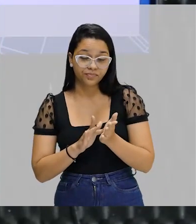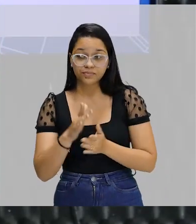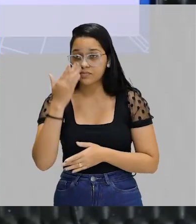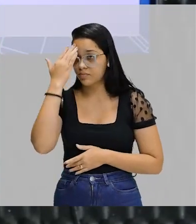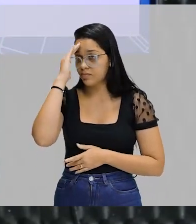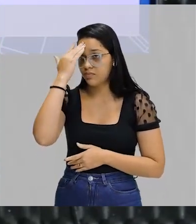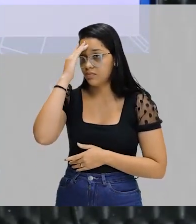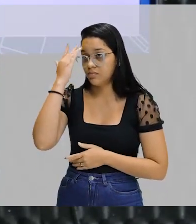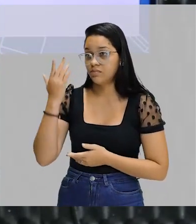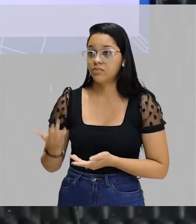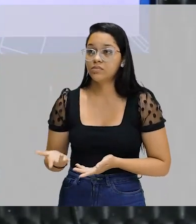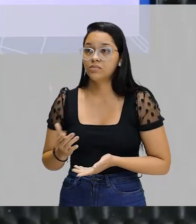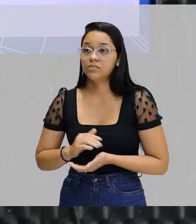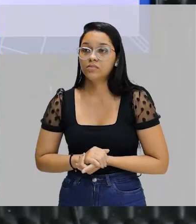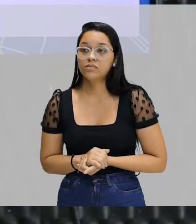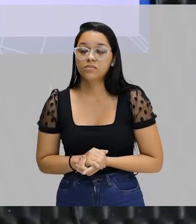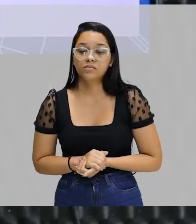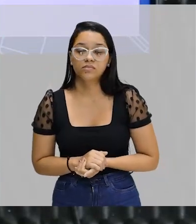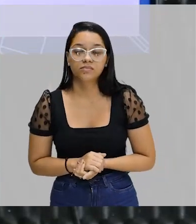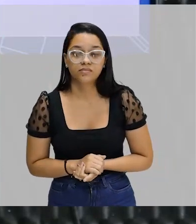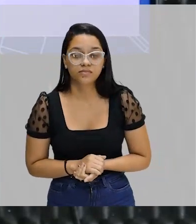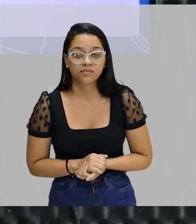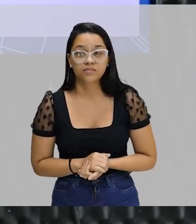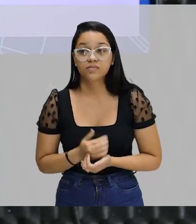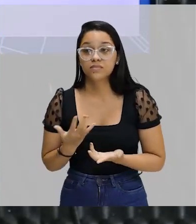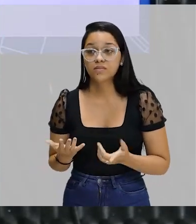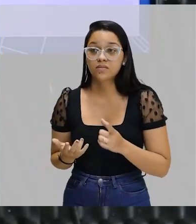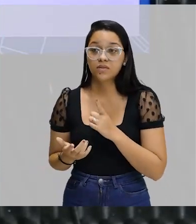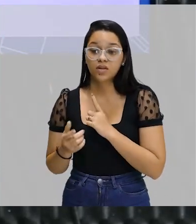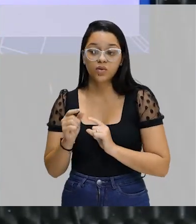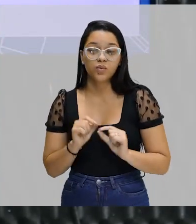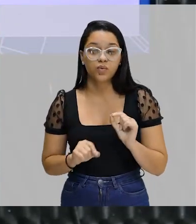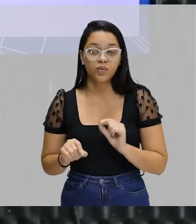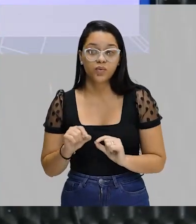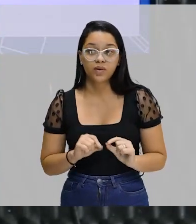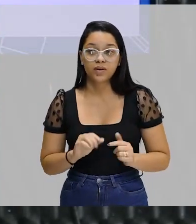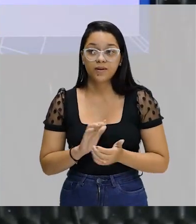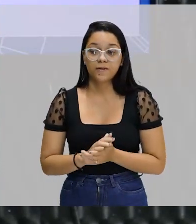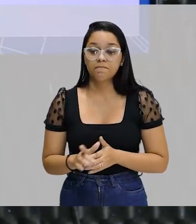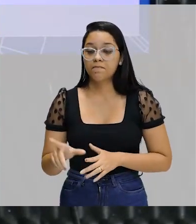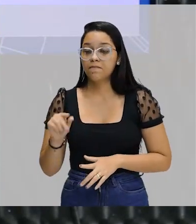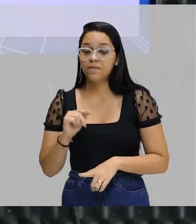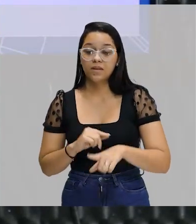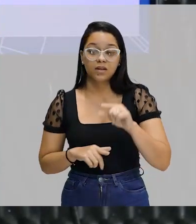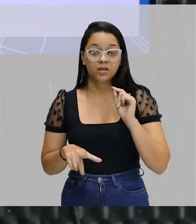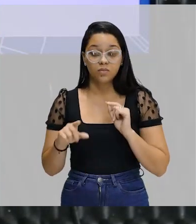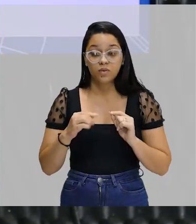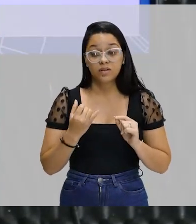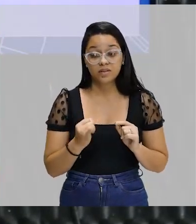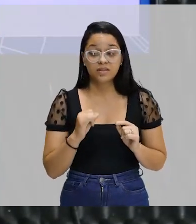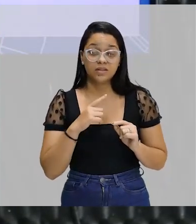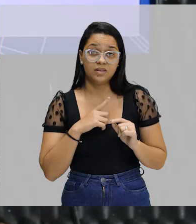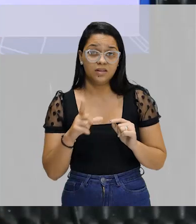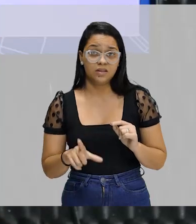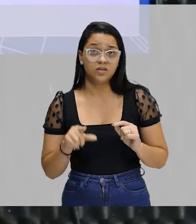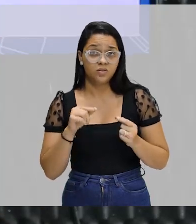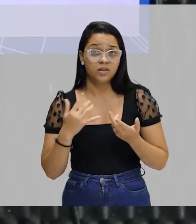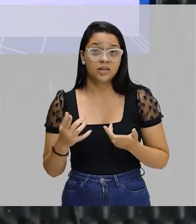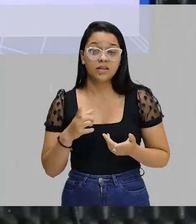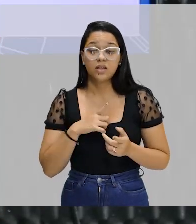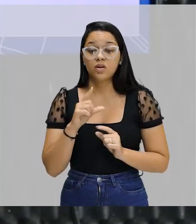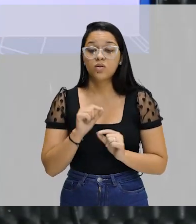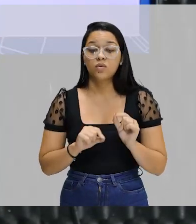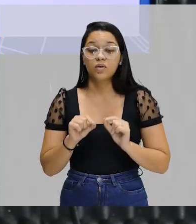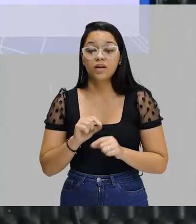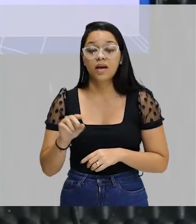fingia não entender. Então, eu vou ter o quê? Opções. Se eu tenho opções, eu tenho o quê?